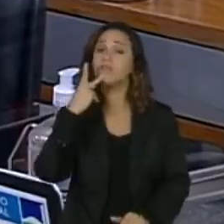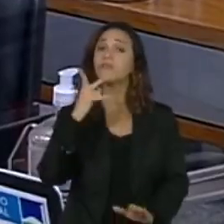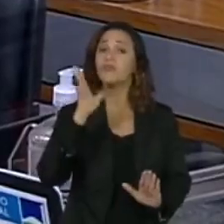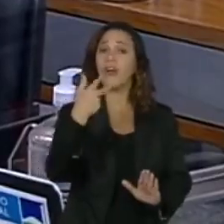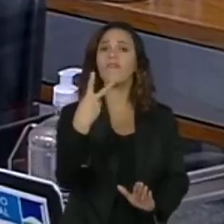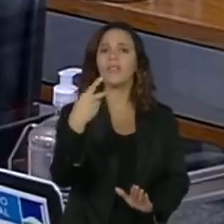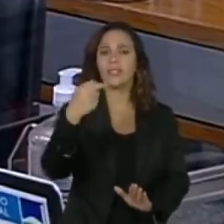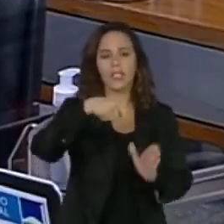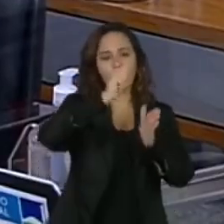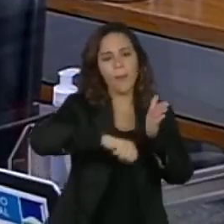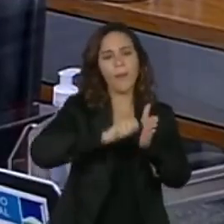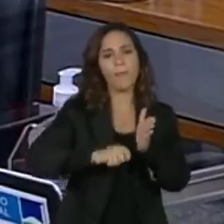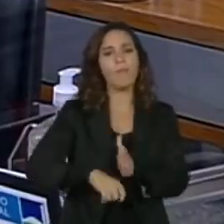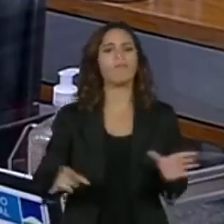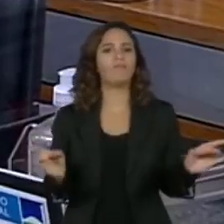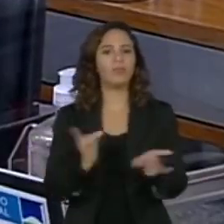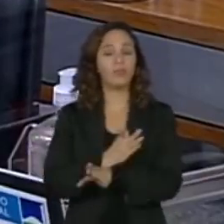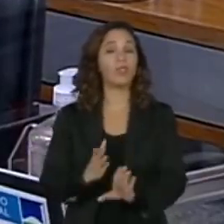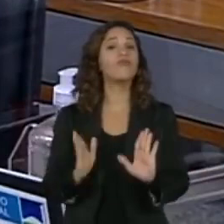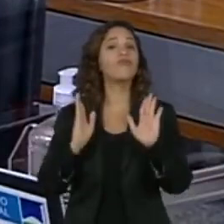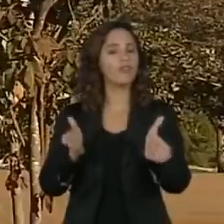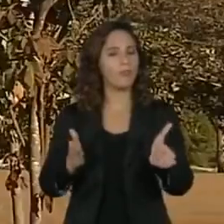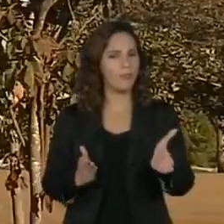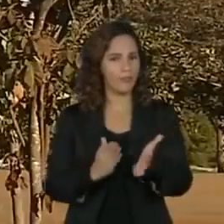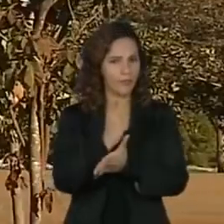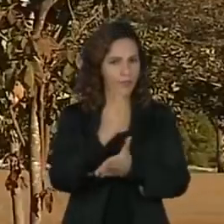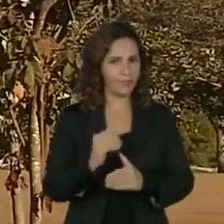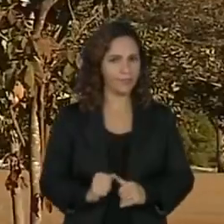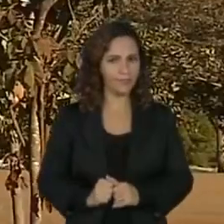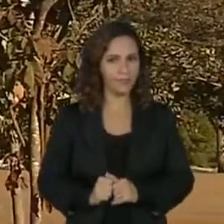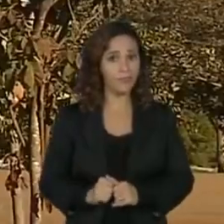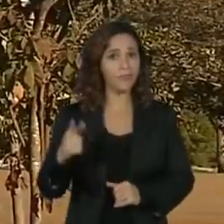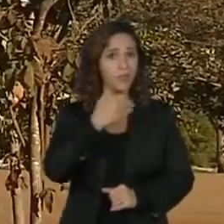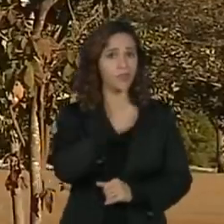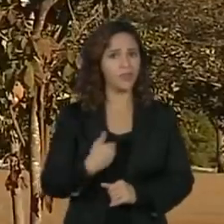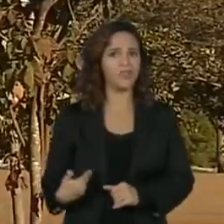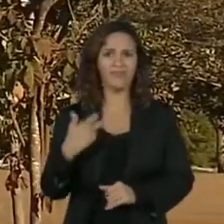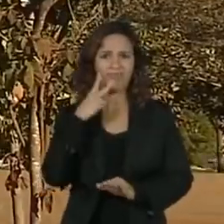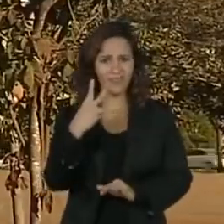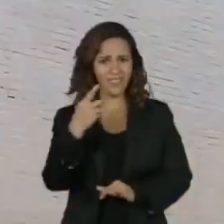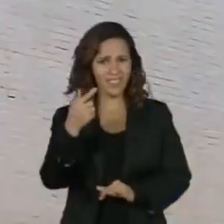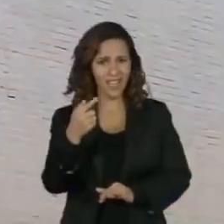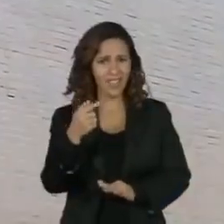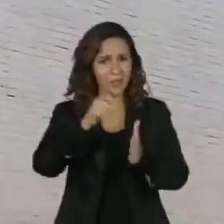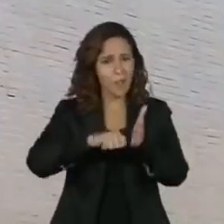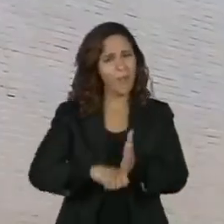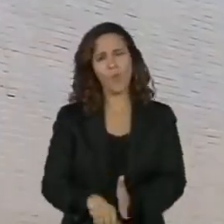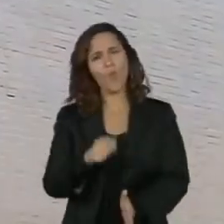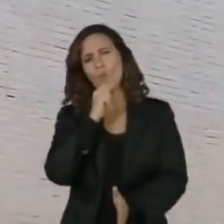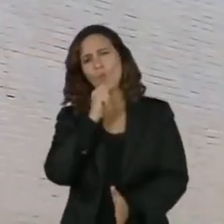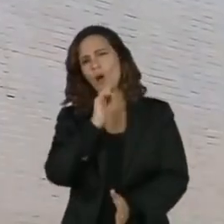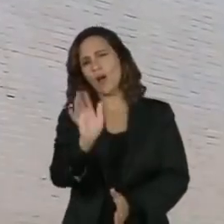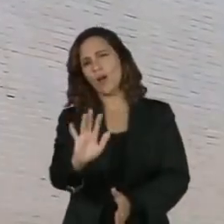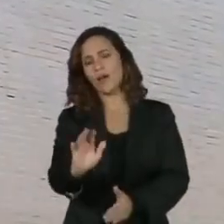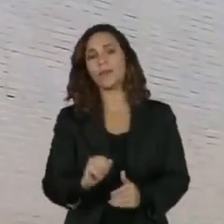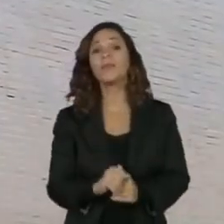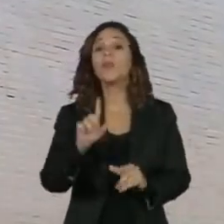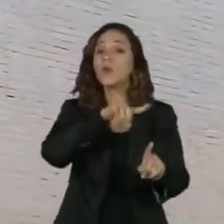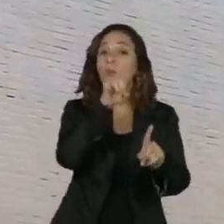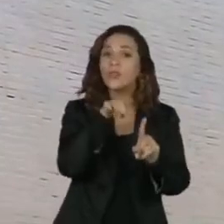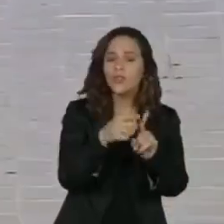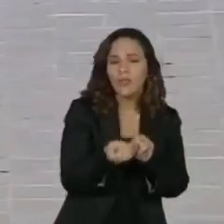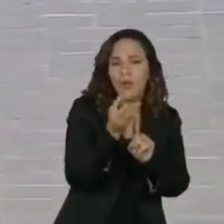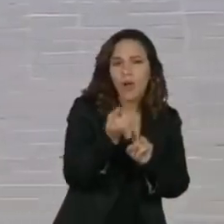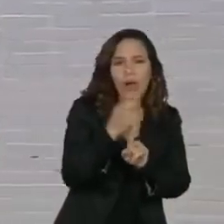assinaturas necessárias para a aprovação. O governo diz que esse número não é real. O objetivo da CPI